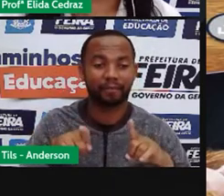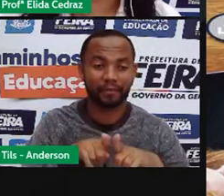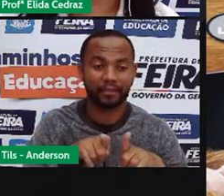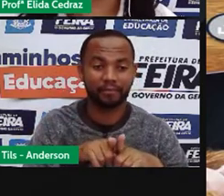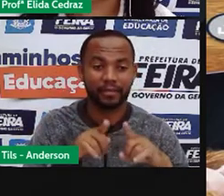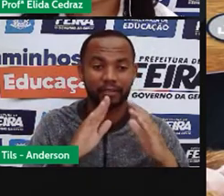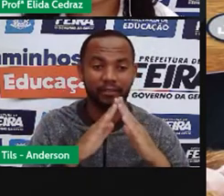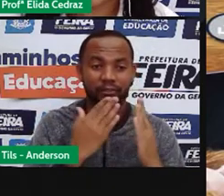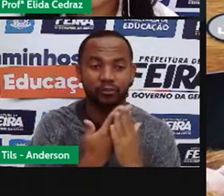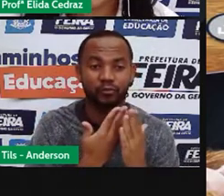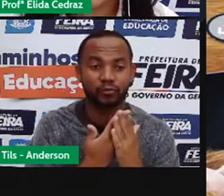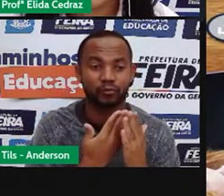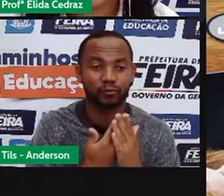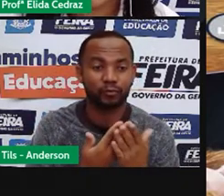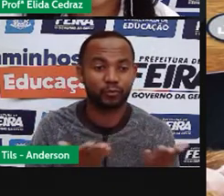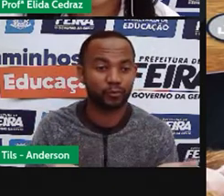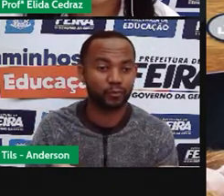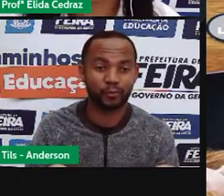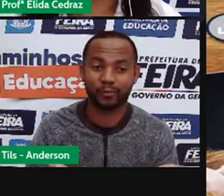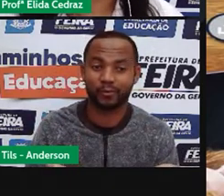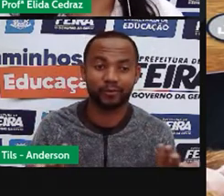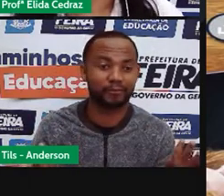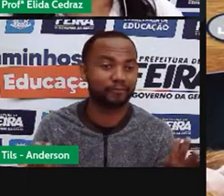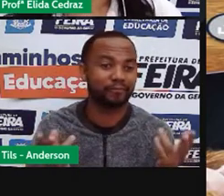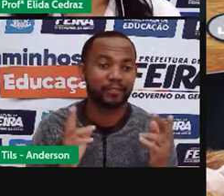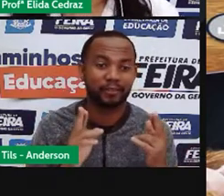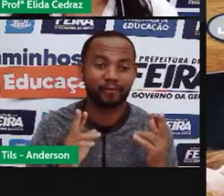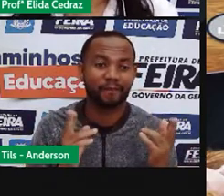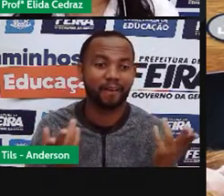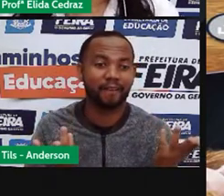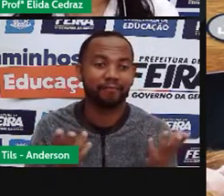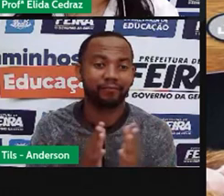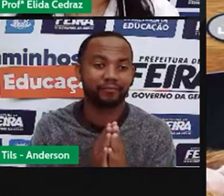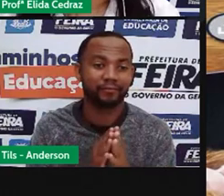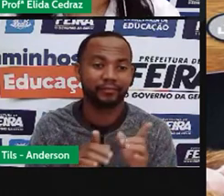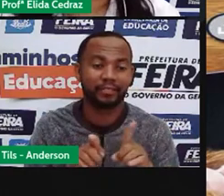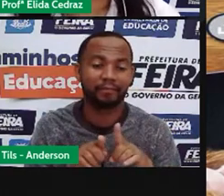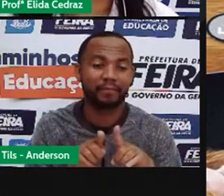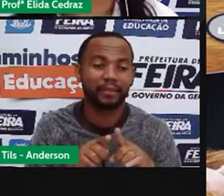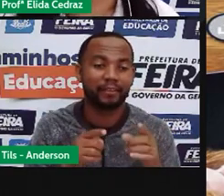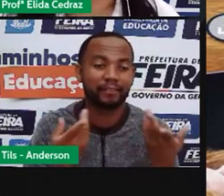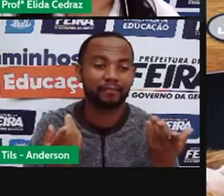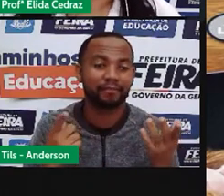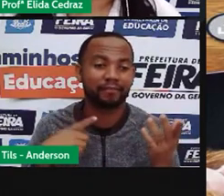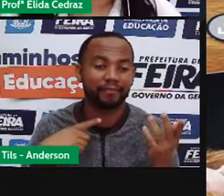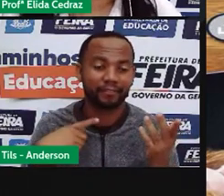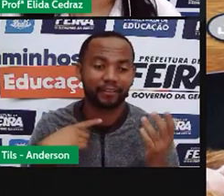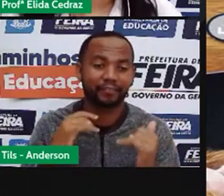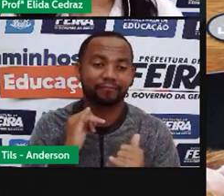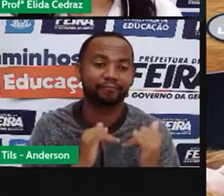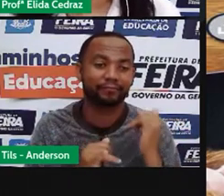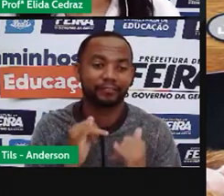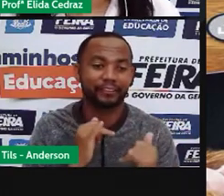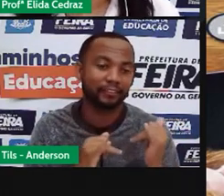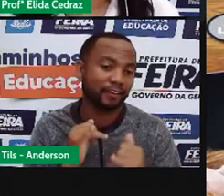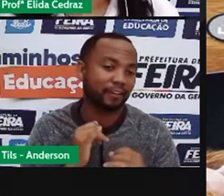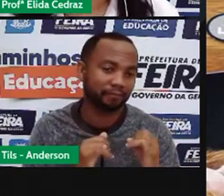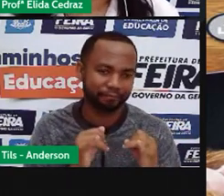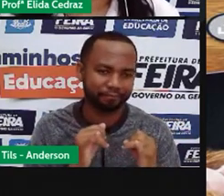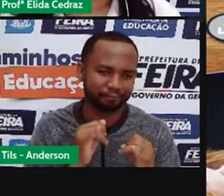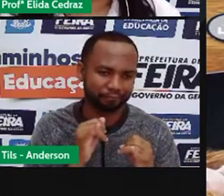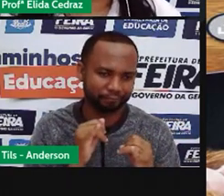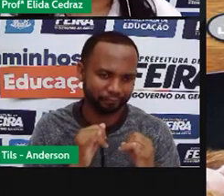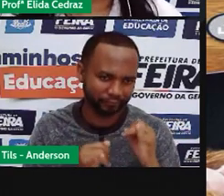modelo de aula que nós estamos utilizando agora, se não fosse a internet, não haveria condições de nós utilizarmos.